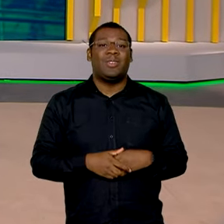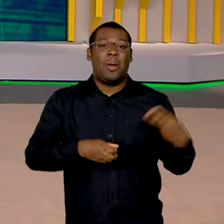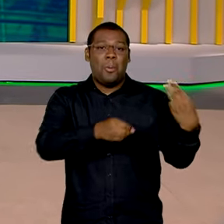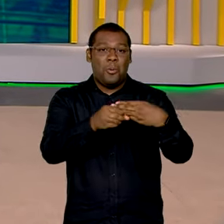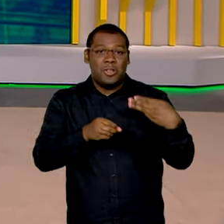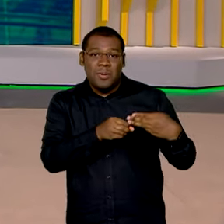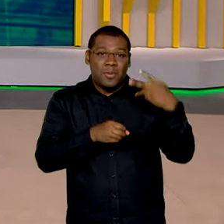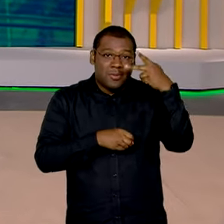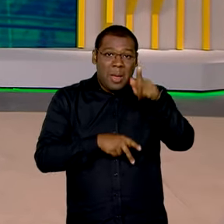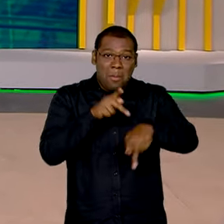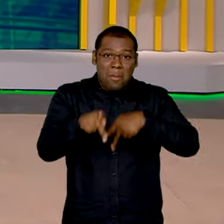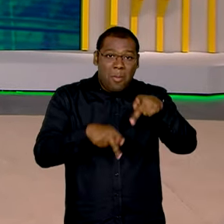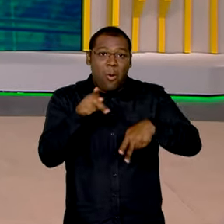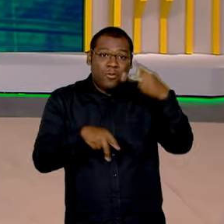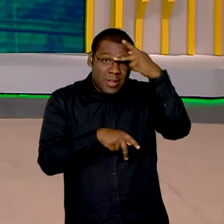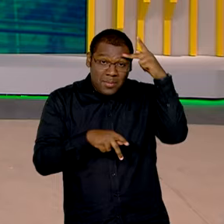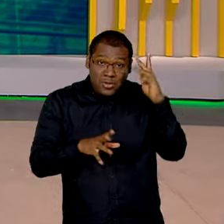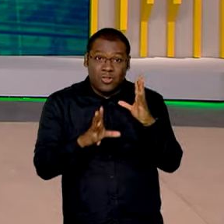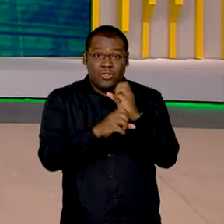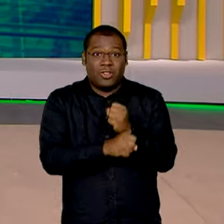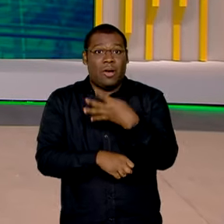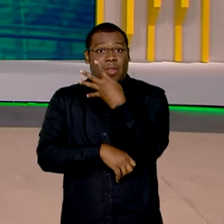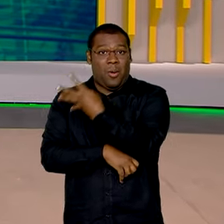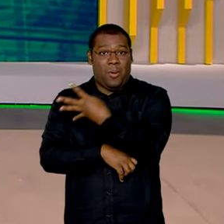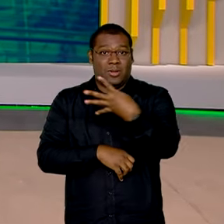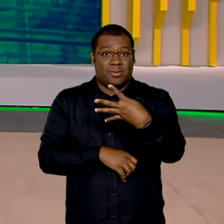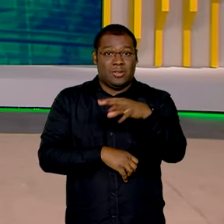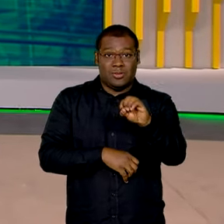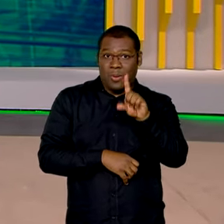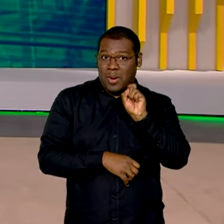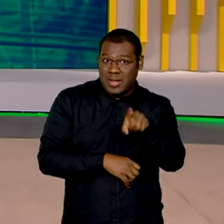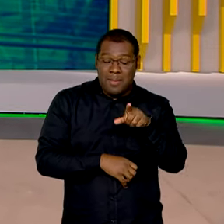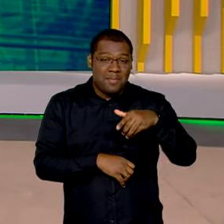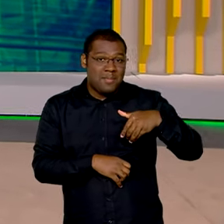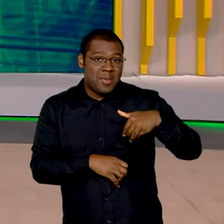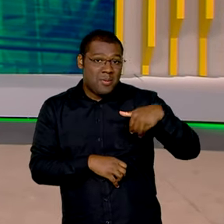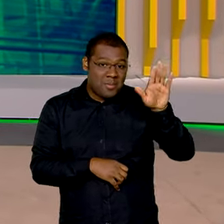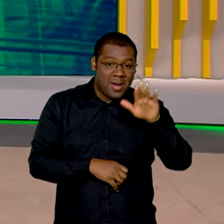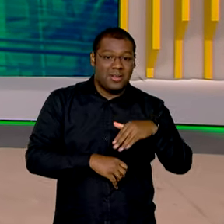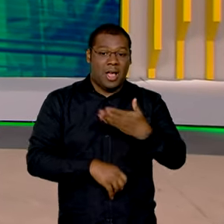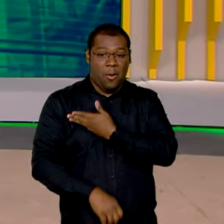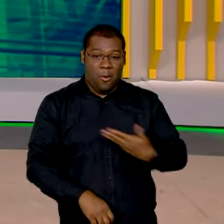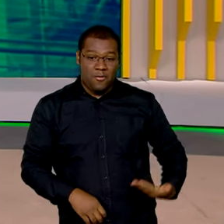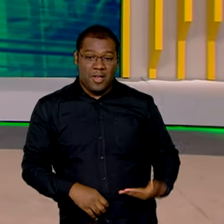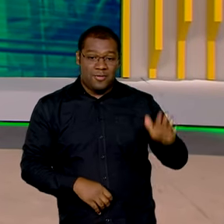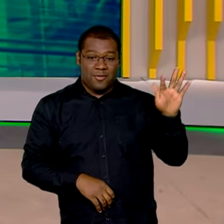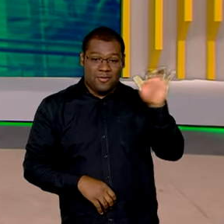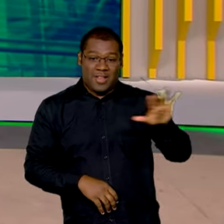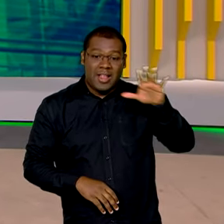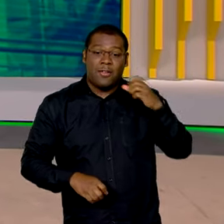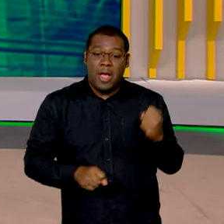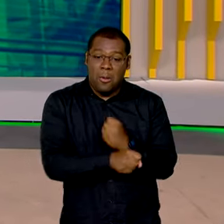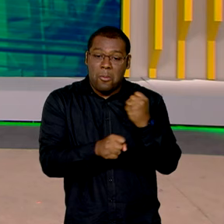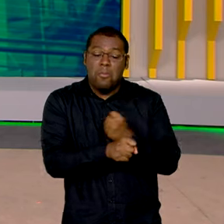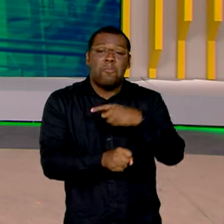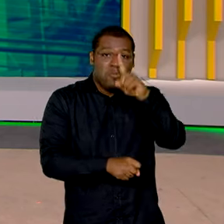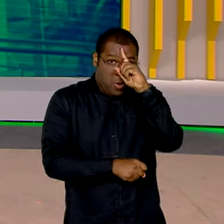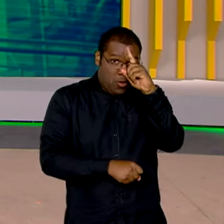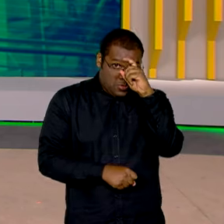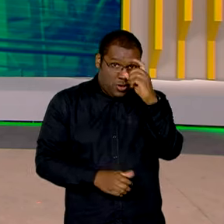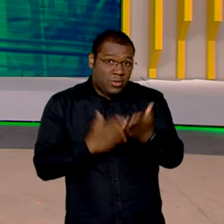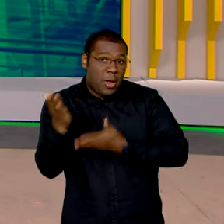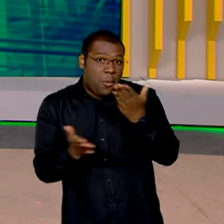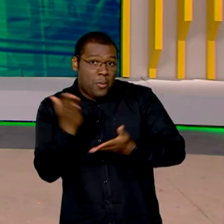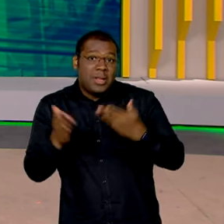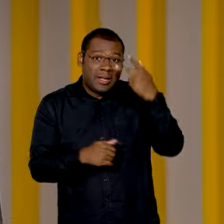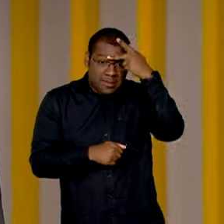440 mil habitantes, que ganhou o investimento. O governo federal vai construir um hospital do câncer no bairro de